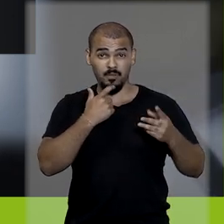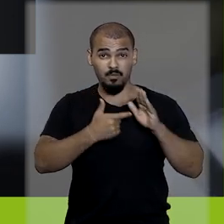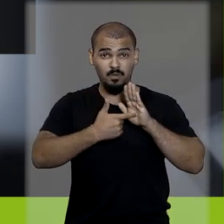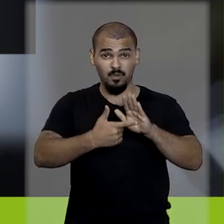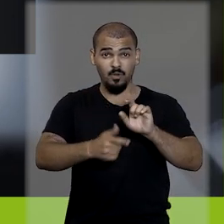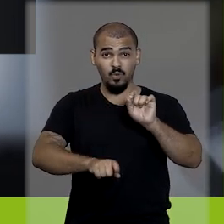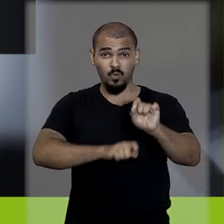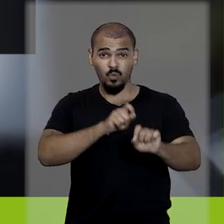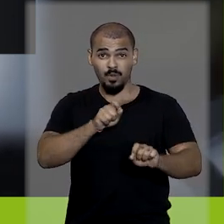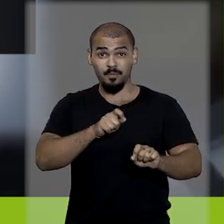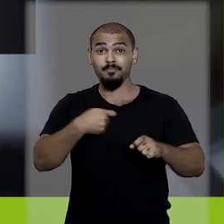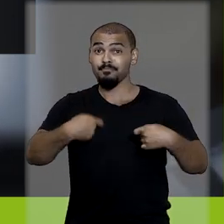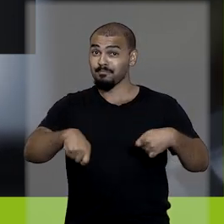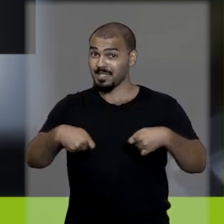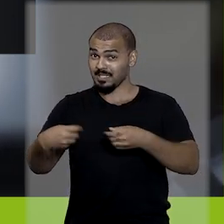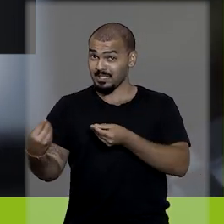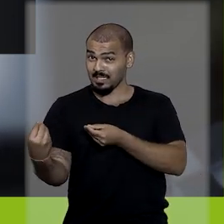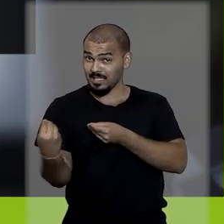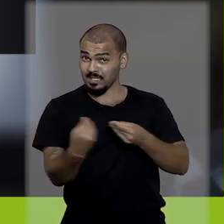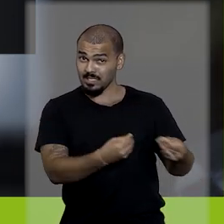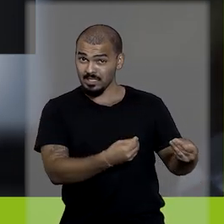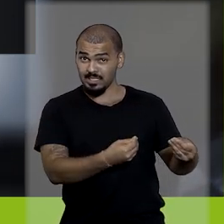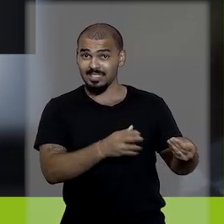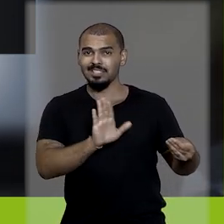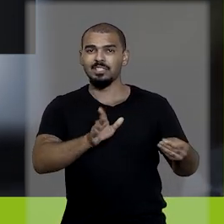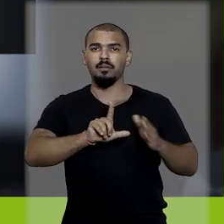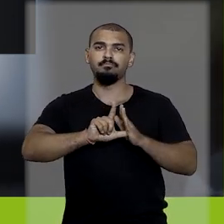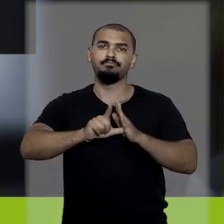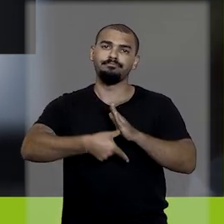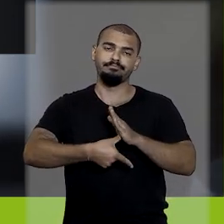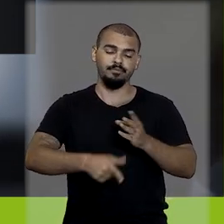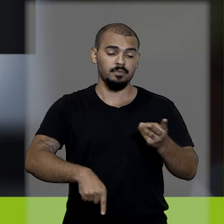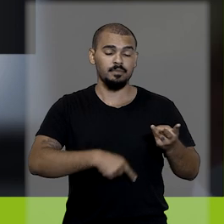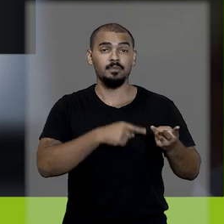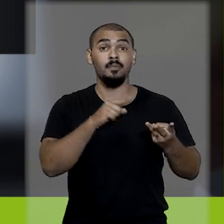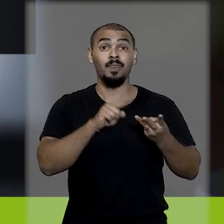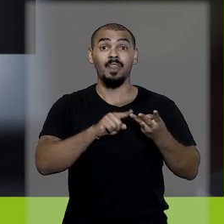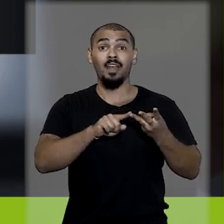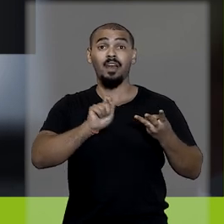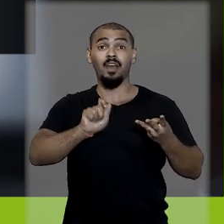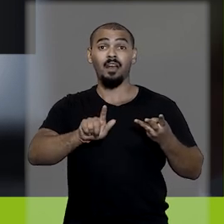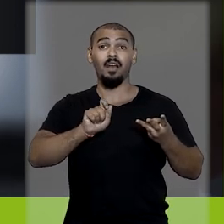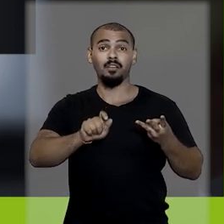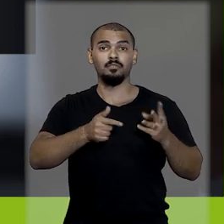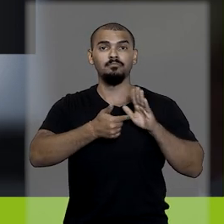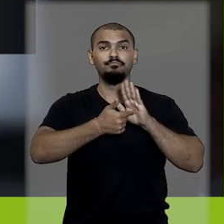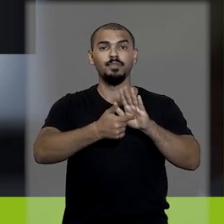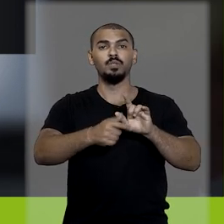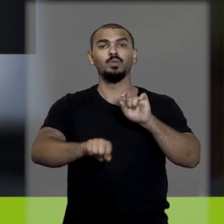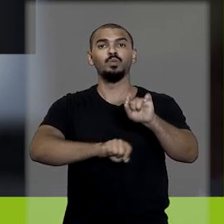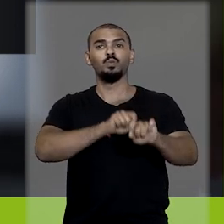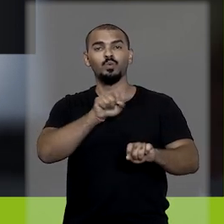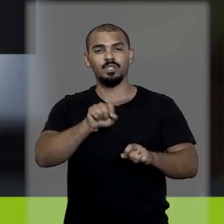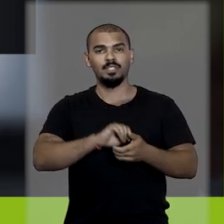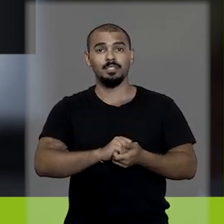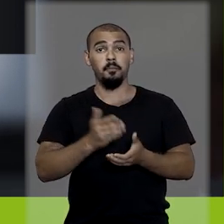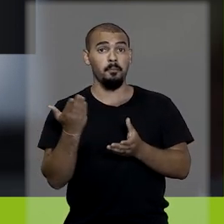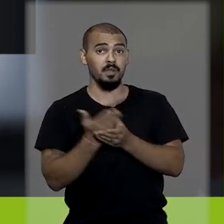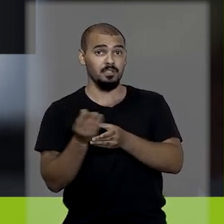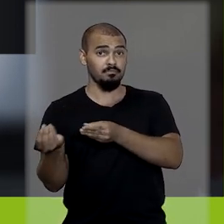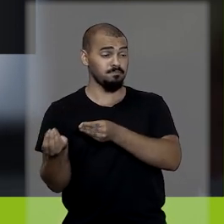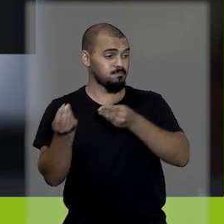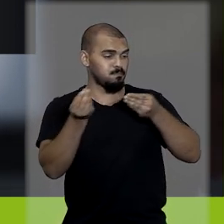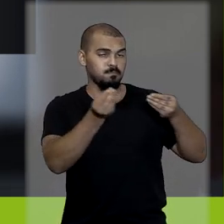Vermelha, sinalizando o processo para devolver com prazo de retorno vencido. E azul, destacando o